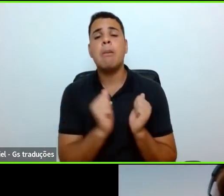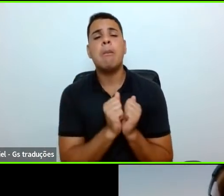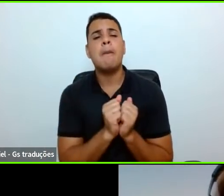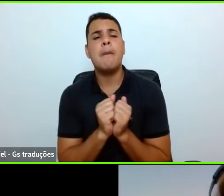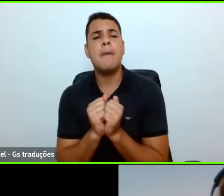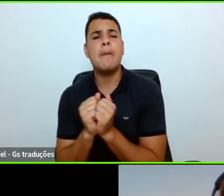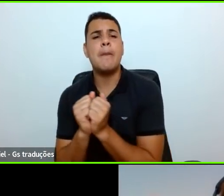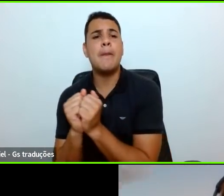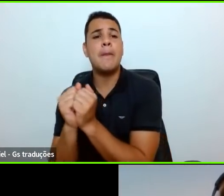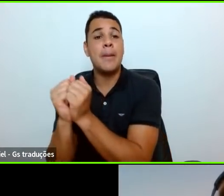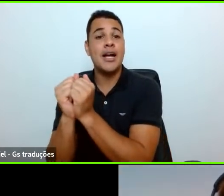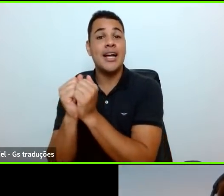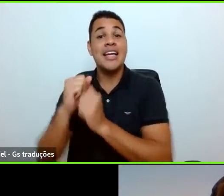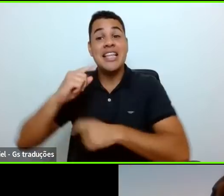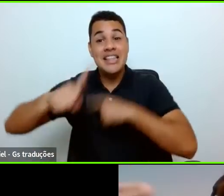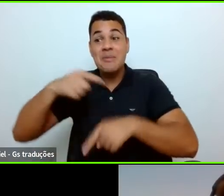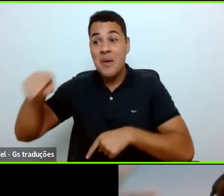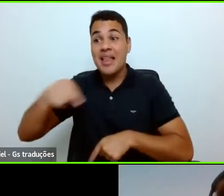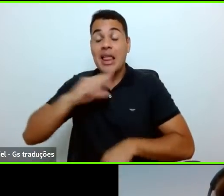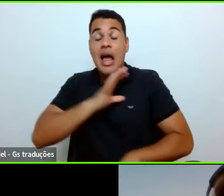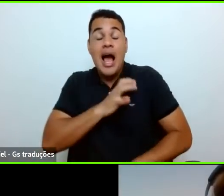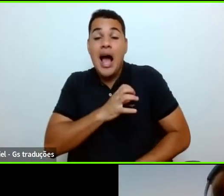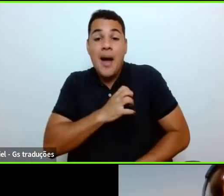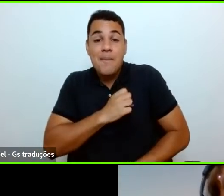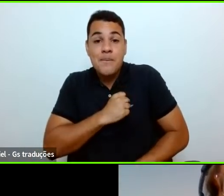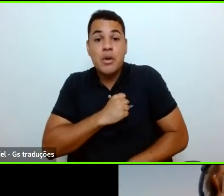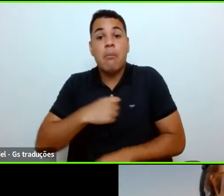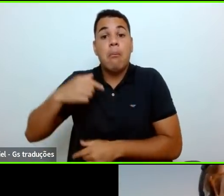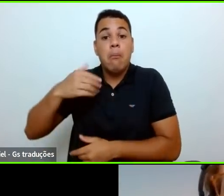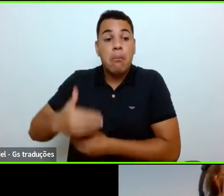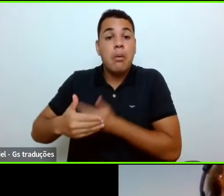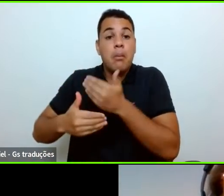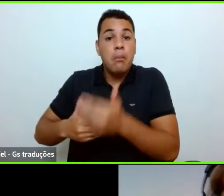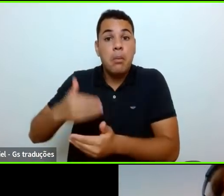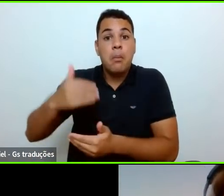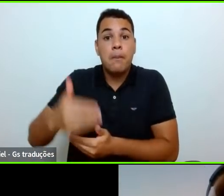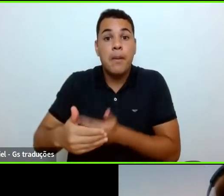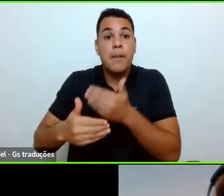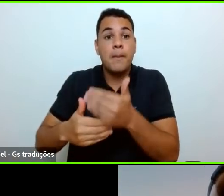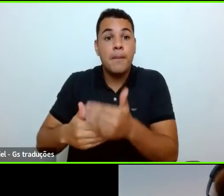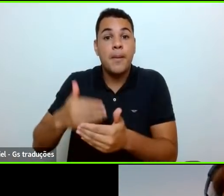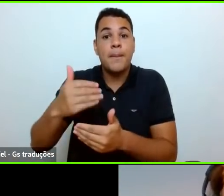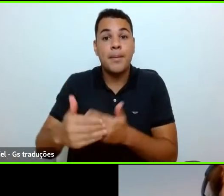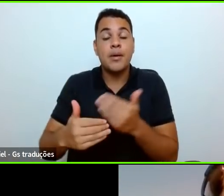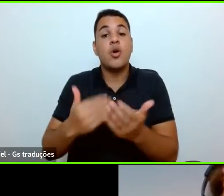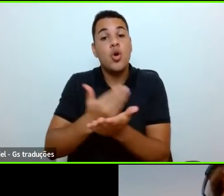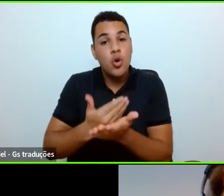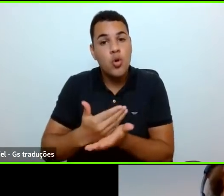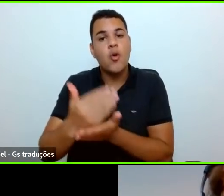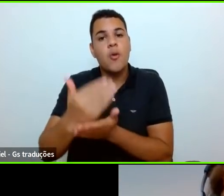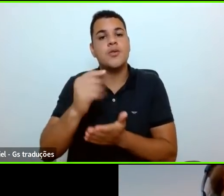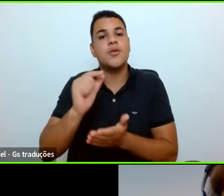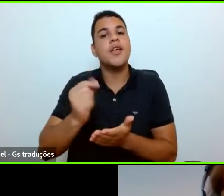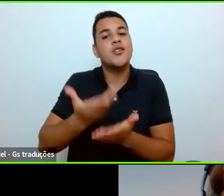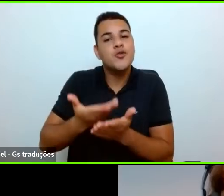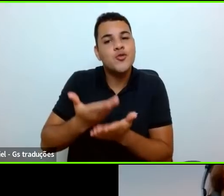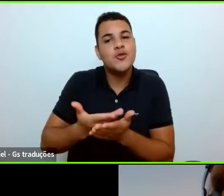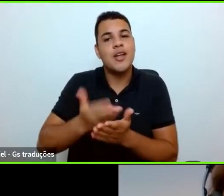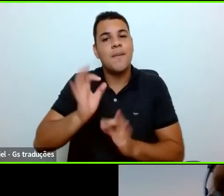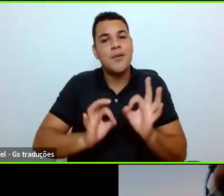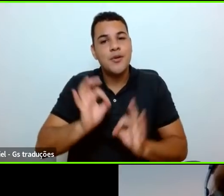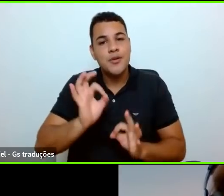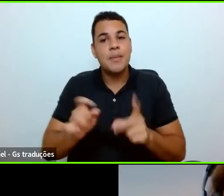iniciação científica antes da formalidade do programa, de tudo isso que a gente conhece, que é a história do